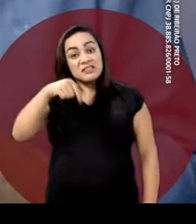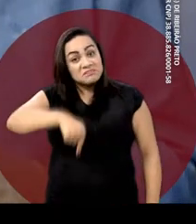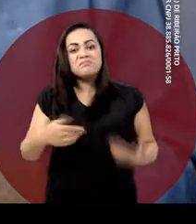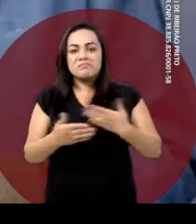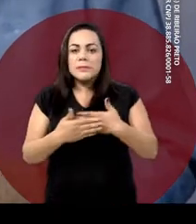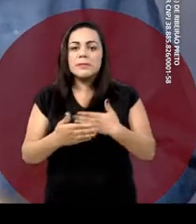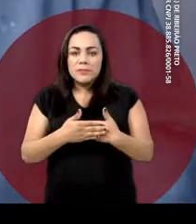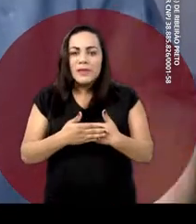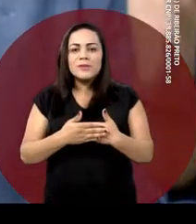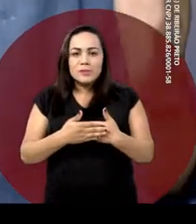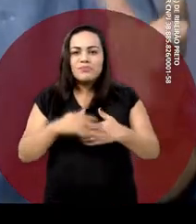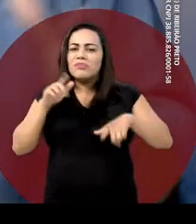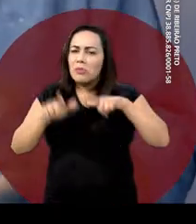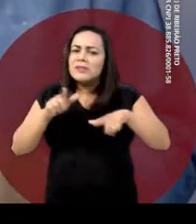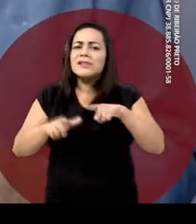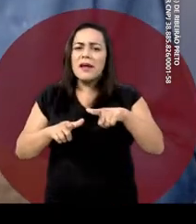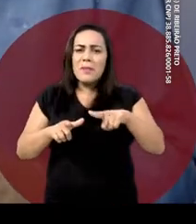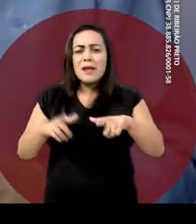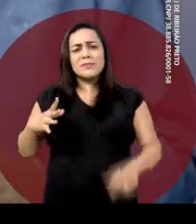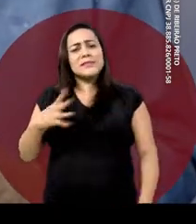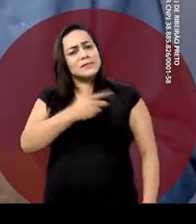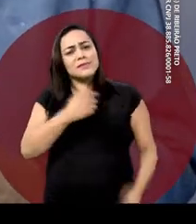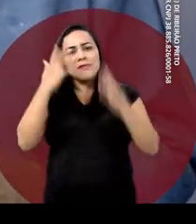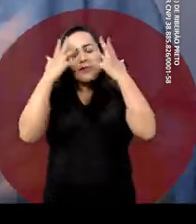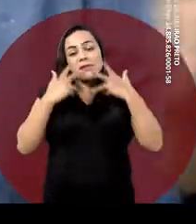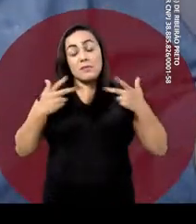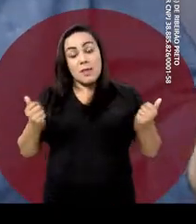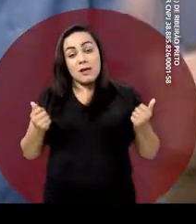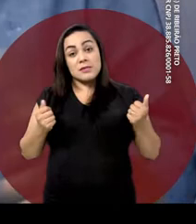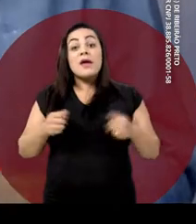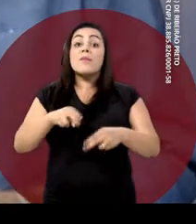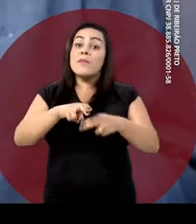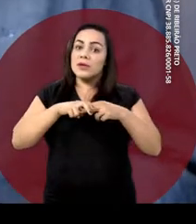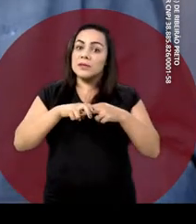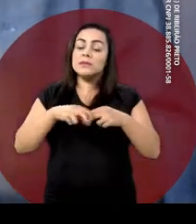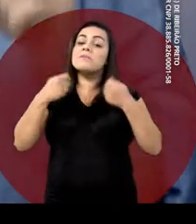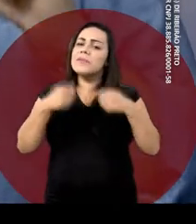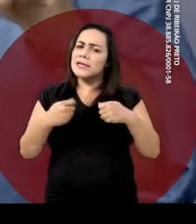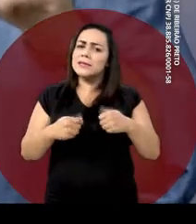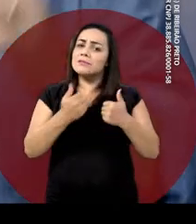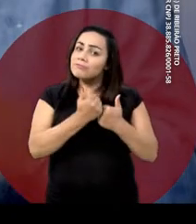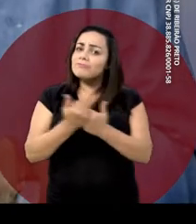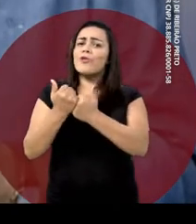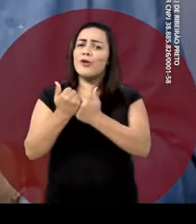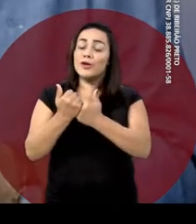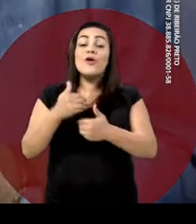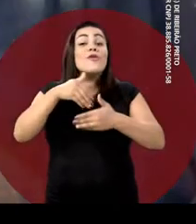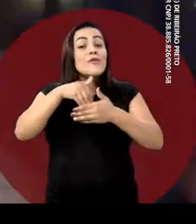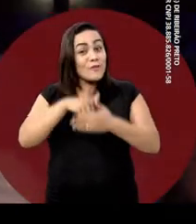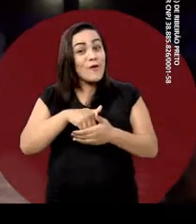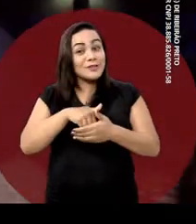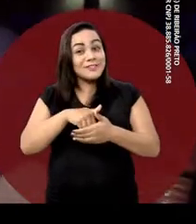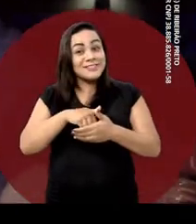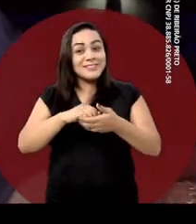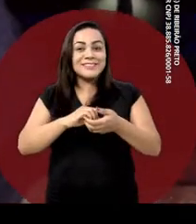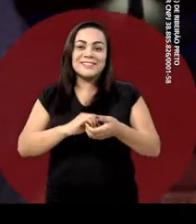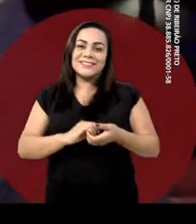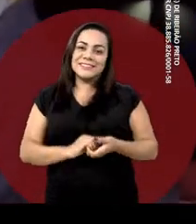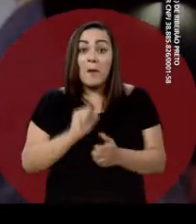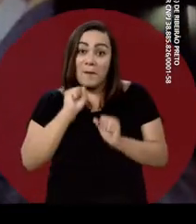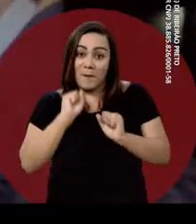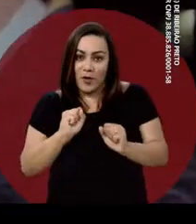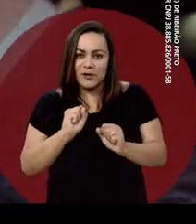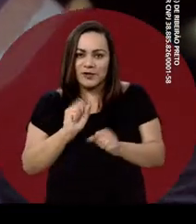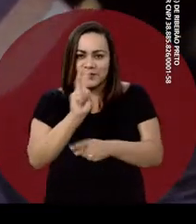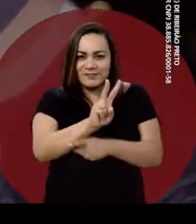veterinário de Ribeirão Preto e um serviço eficiente de resgate. Para que tudo isso aconteça, eu preciso do seu apoio. Peço o seu